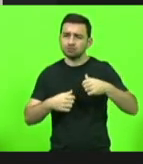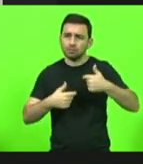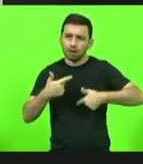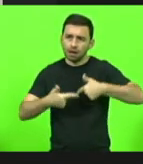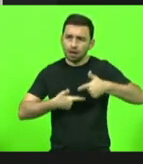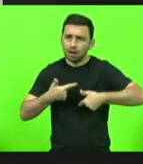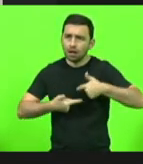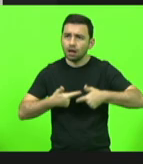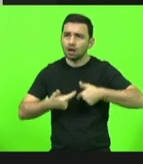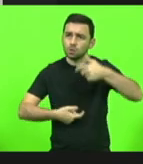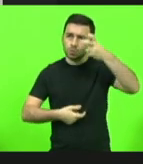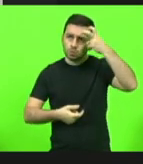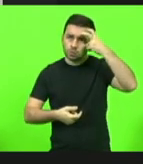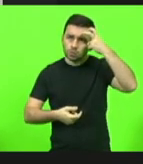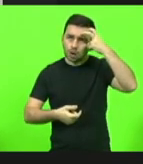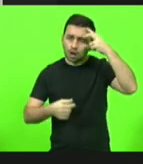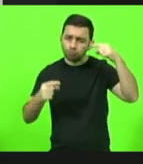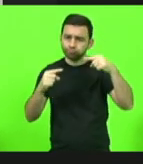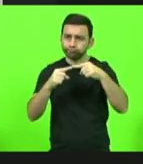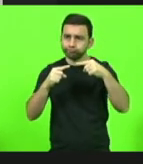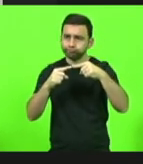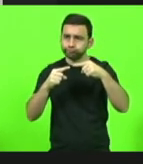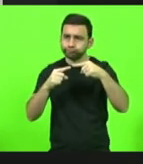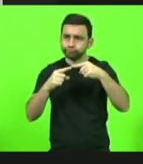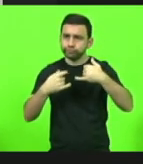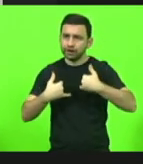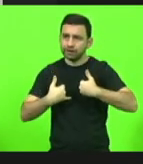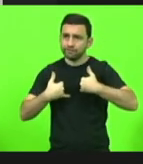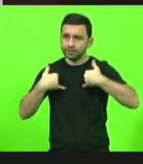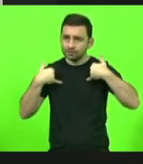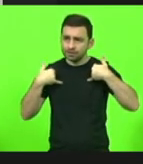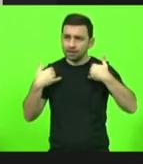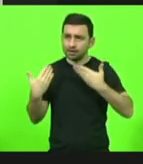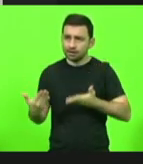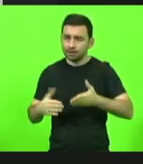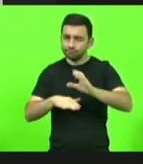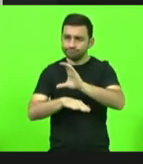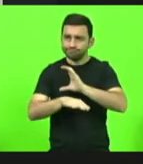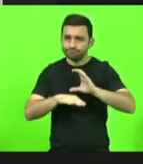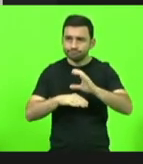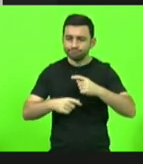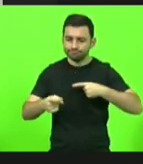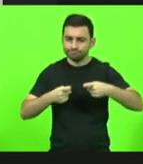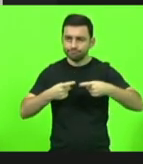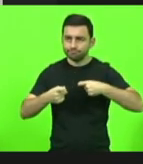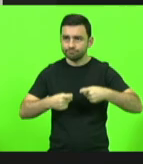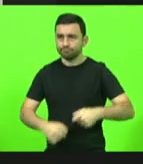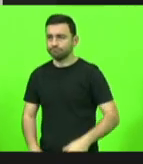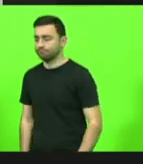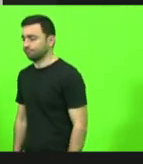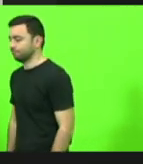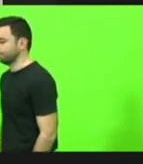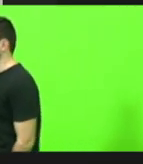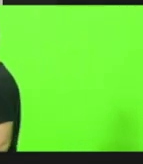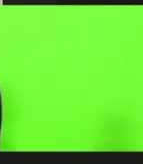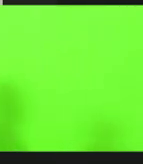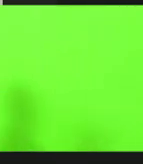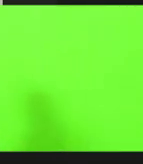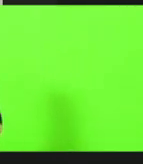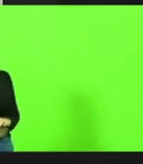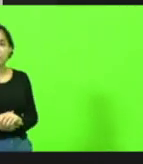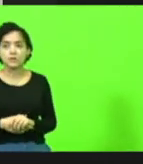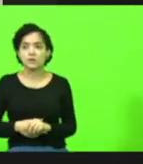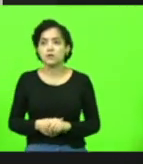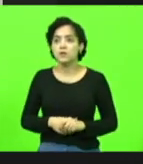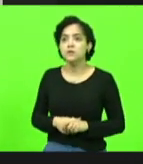atividades culturais alusivas ao aniversário da Guerra do Contestado, porque nós não